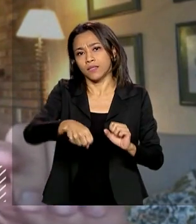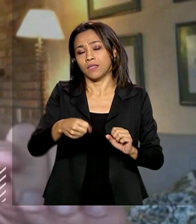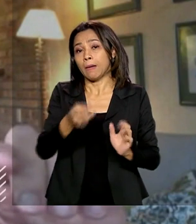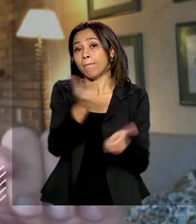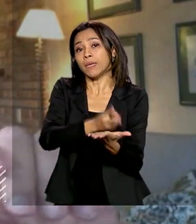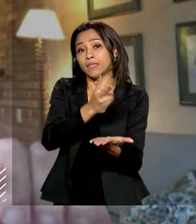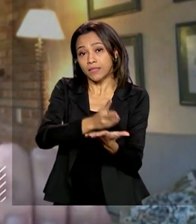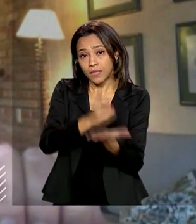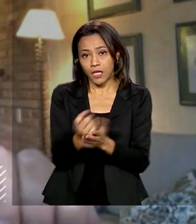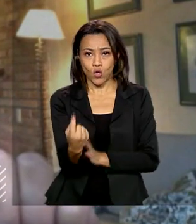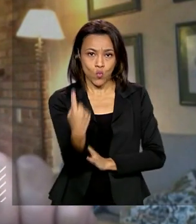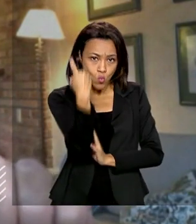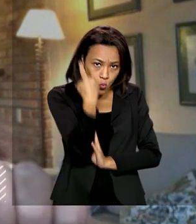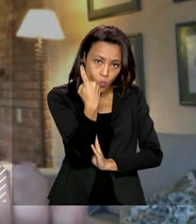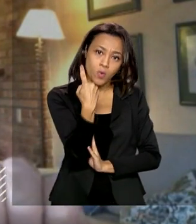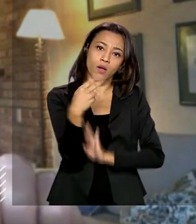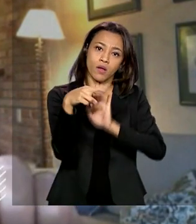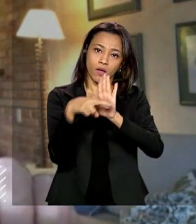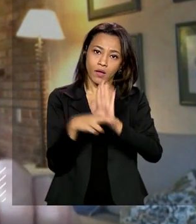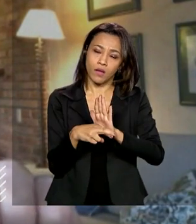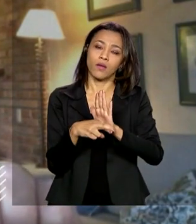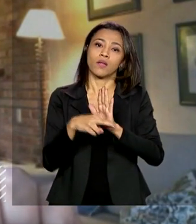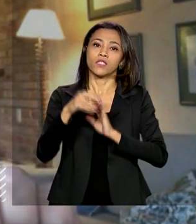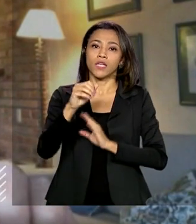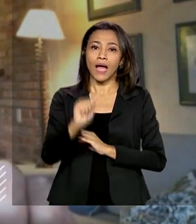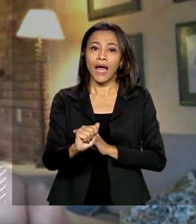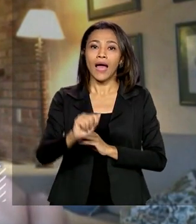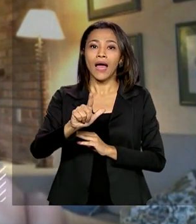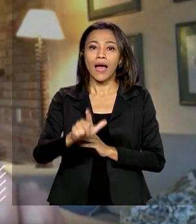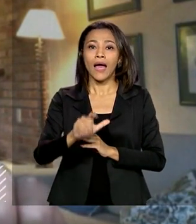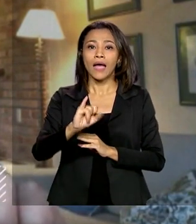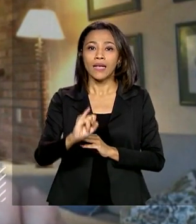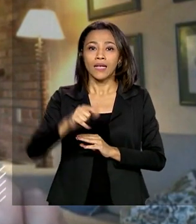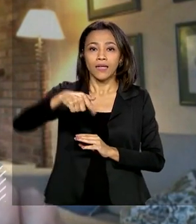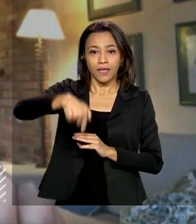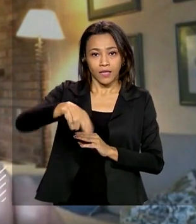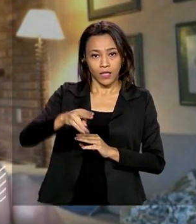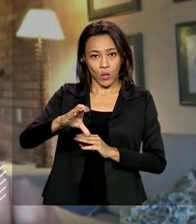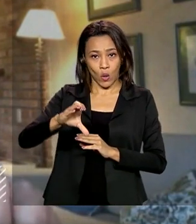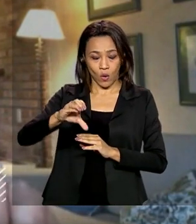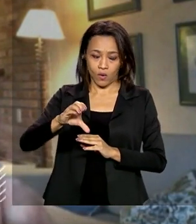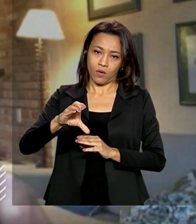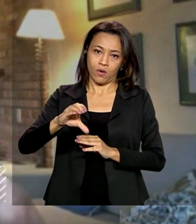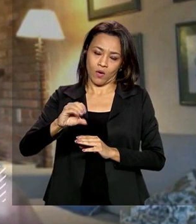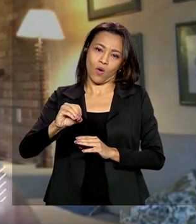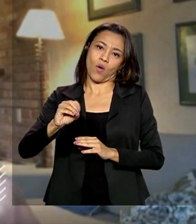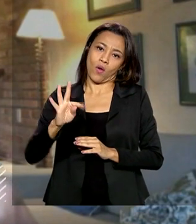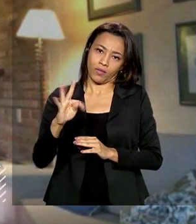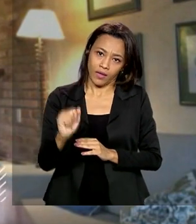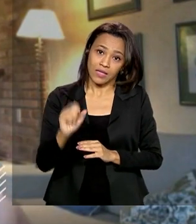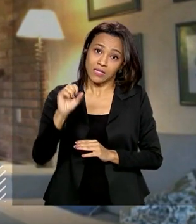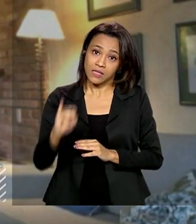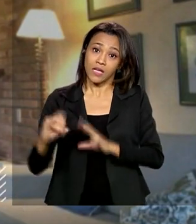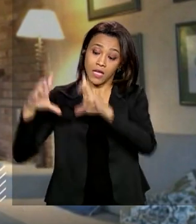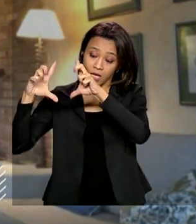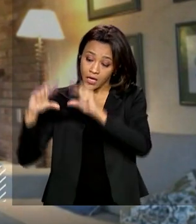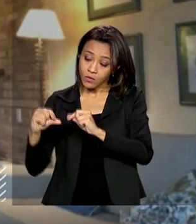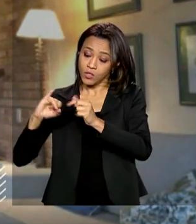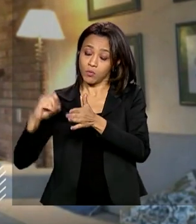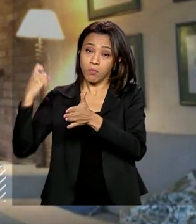lúnica, se elas forem desoneradas na folha de pagamento através do outro tributo.